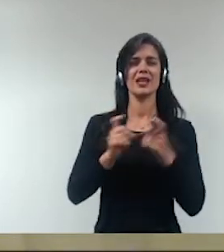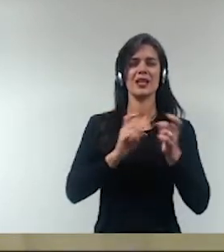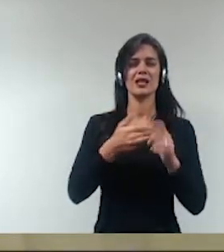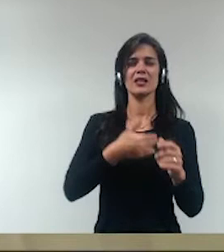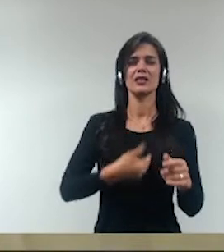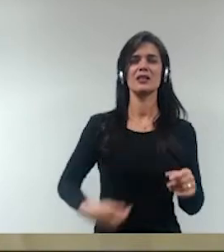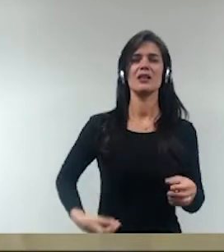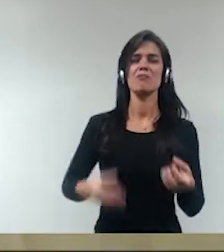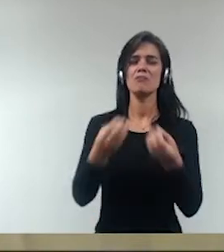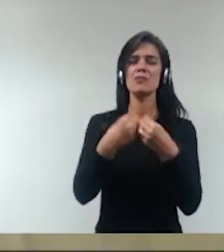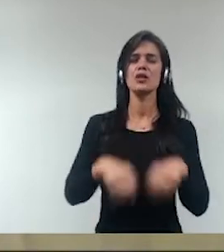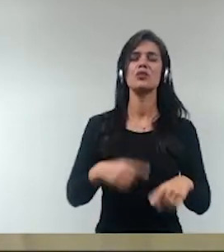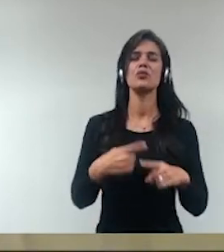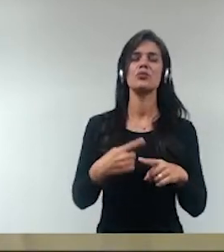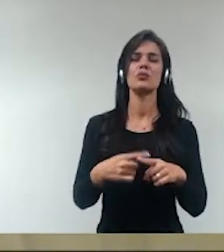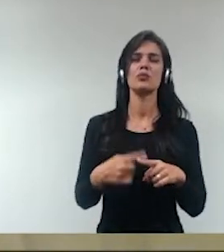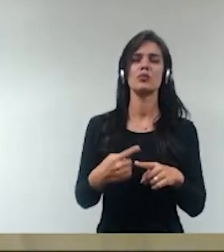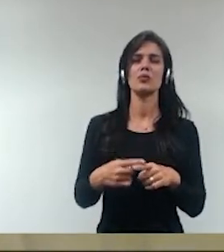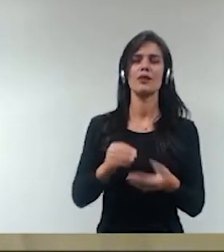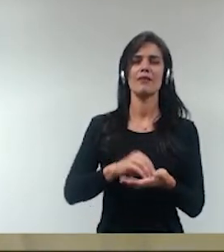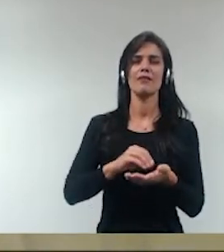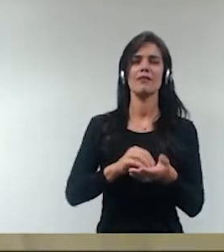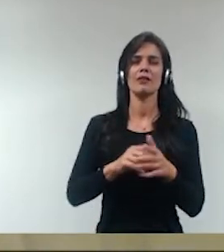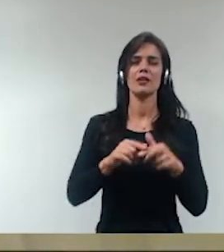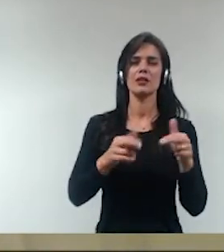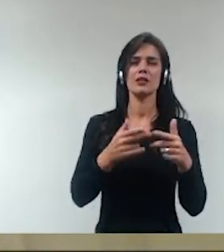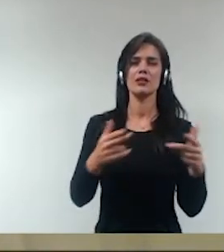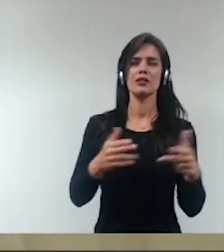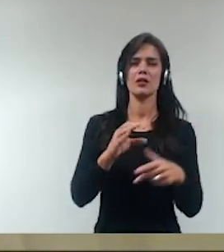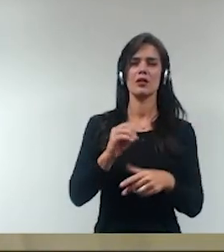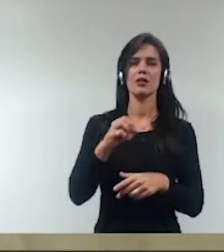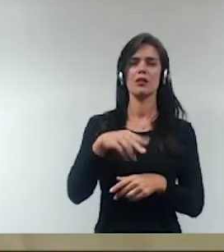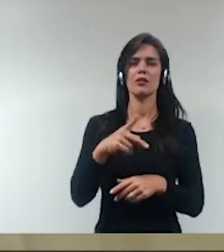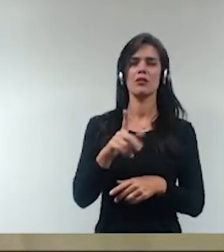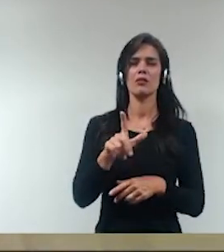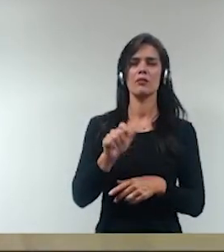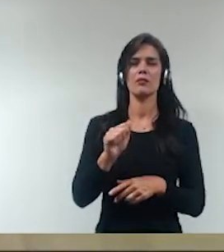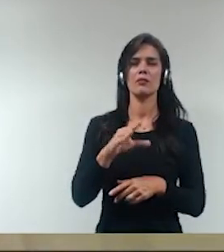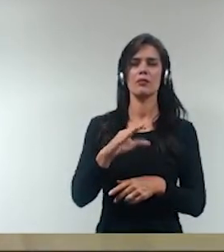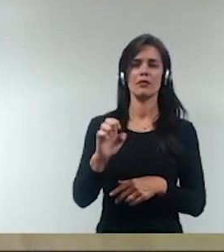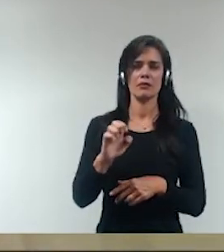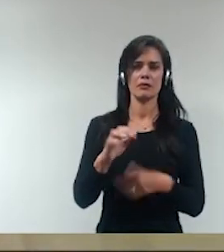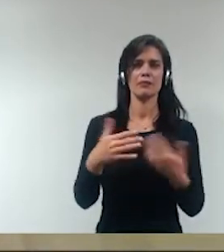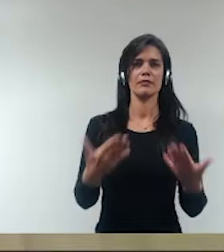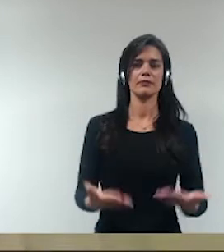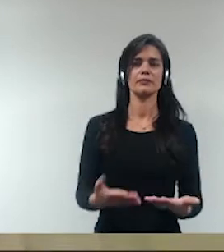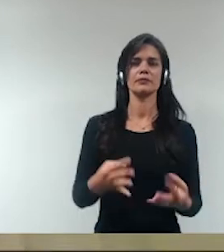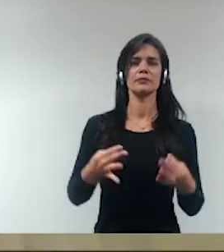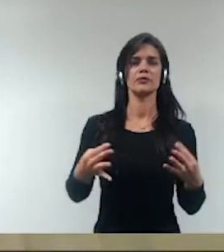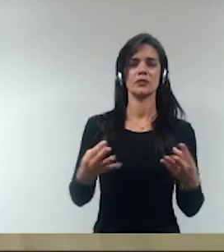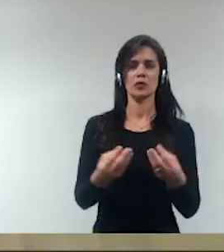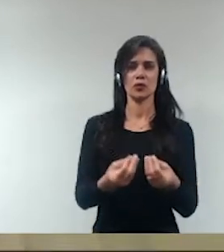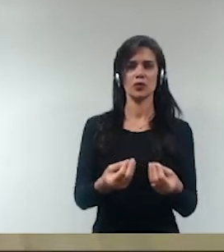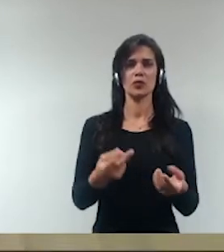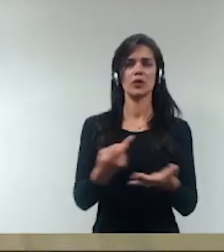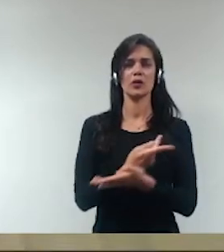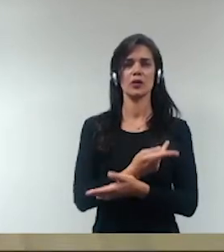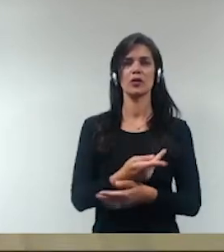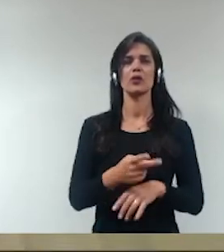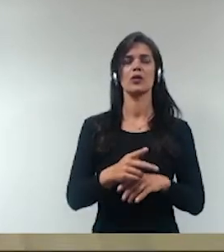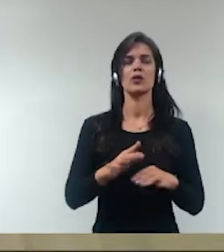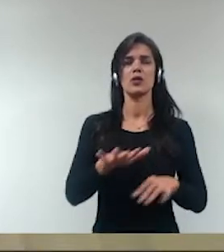prejudicada por falta de instrumentos de compliance. Isso, isso, isso tudo surgiu no